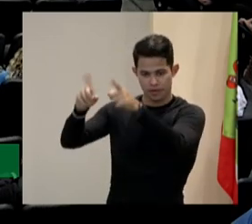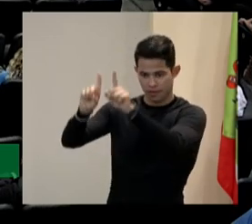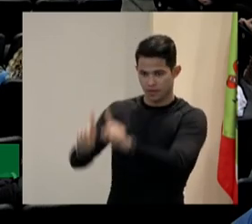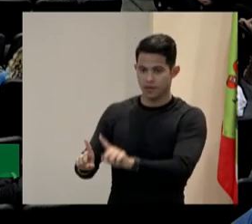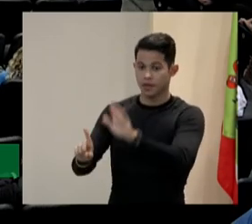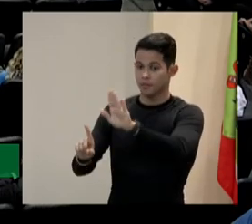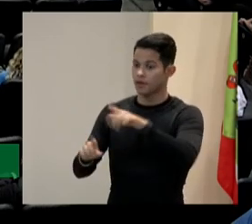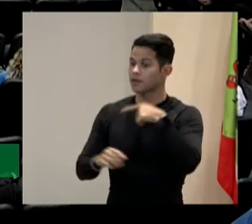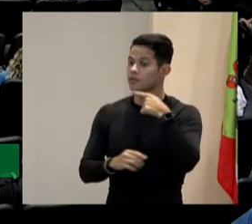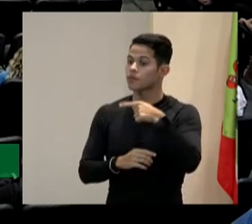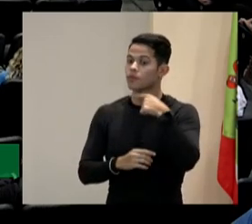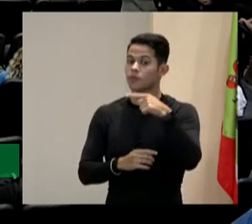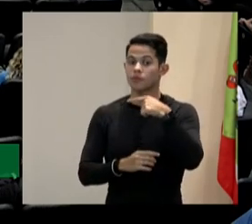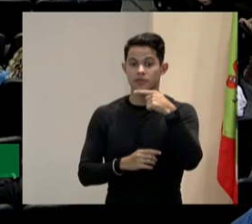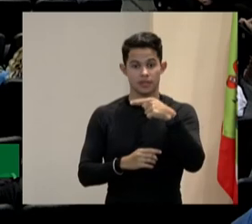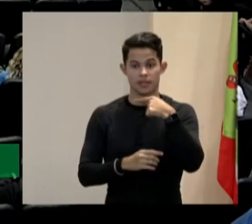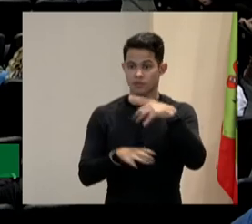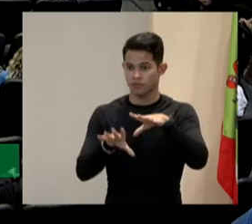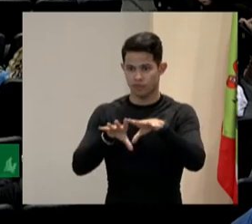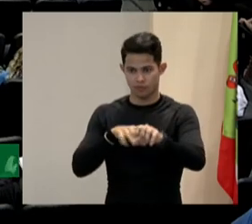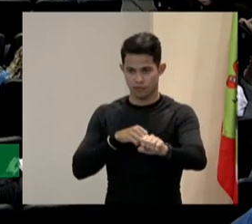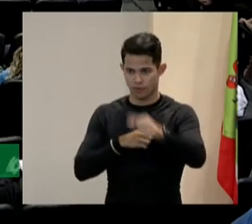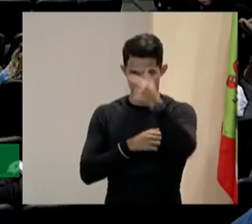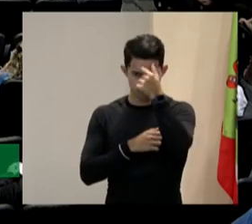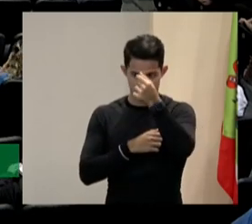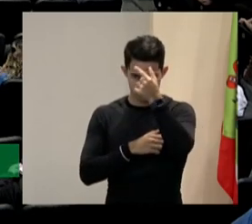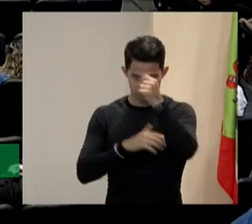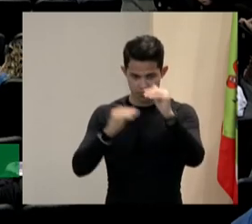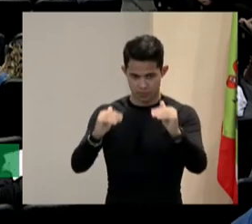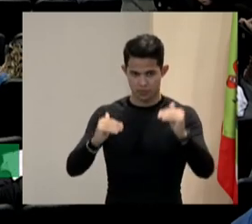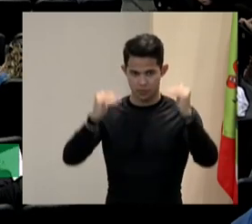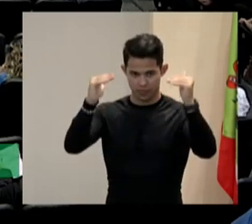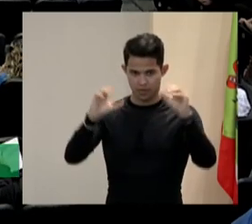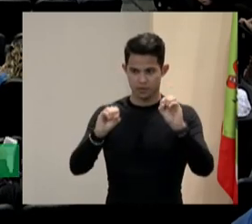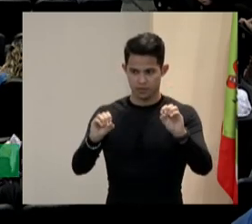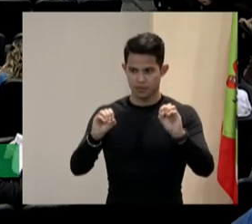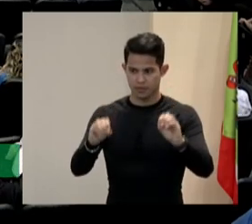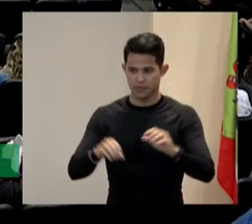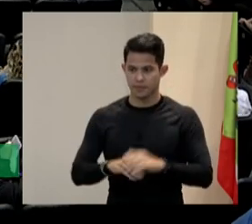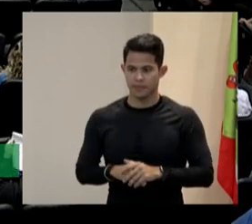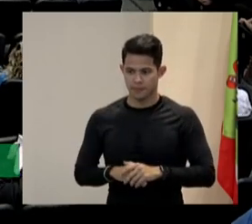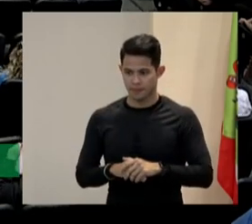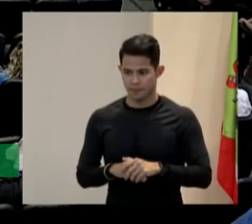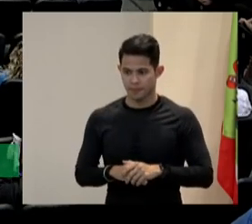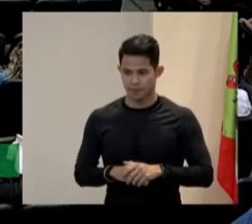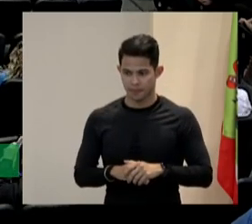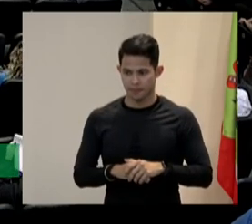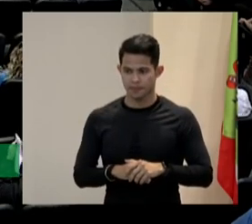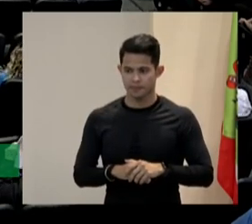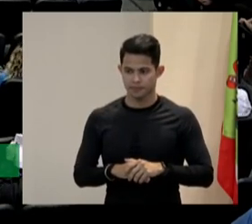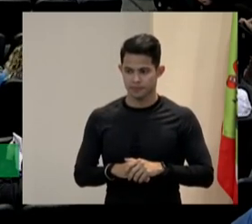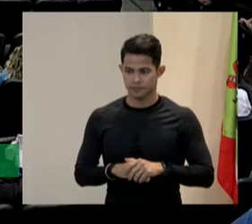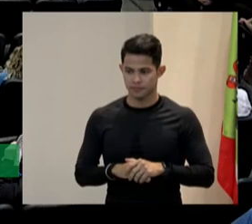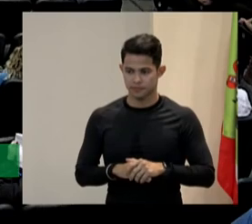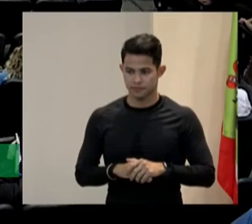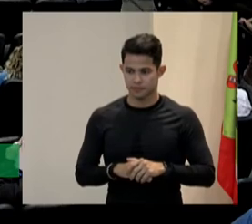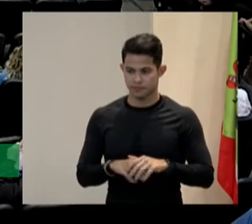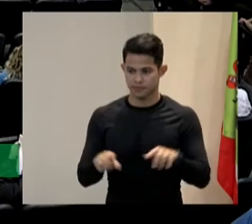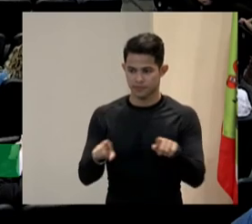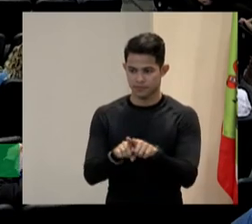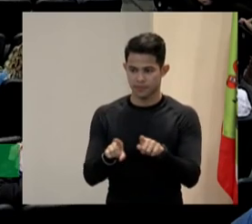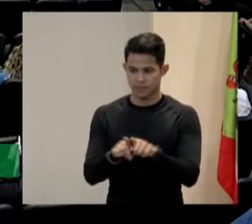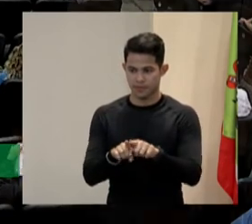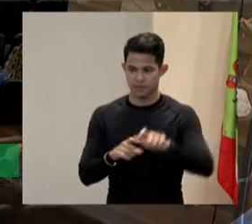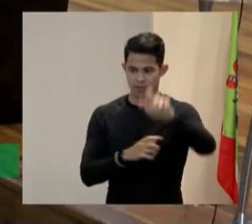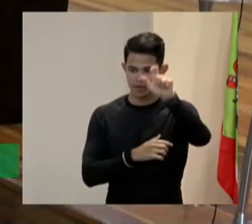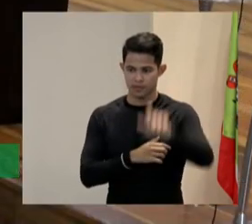chegaram nem no nível superior né e eu já ouvi relatos de pessoas do nível superior que não conseguem emprego